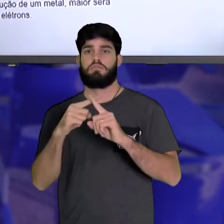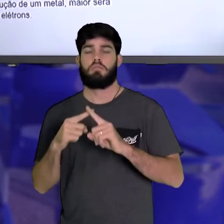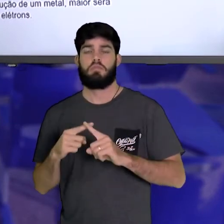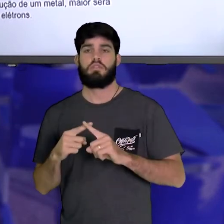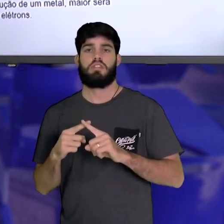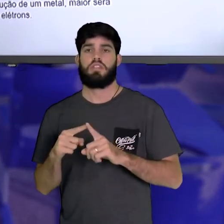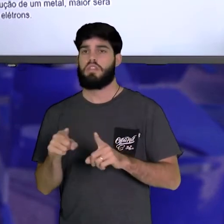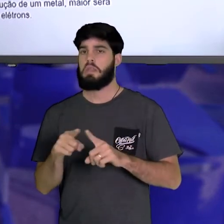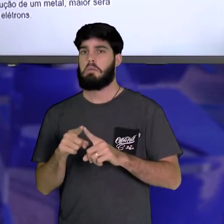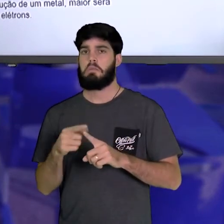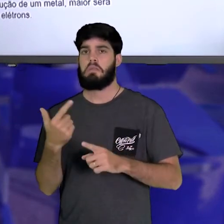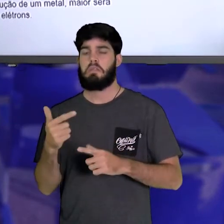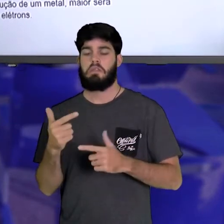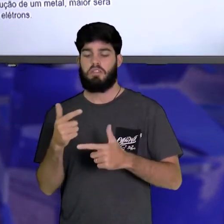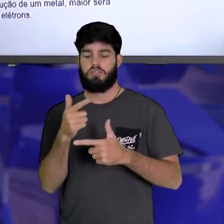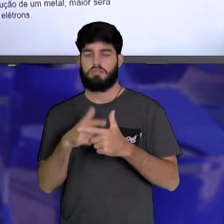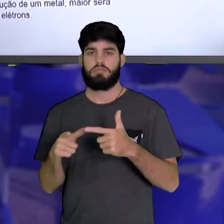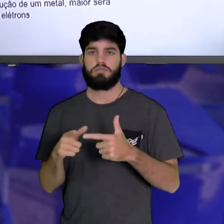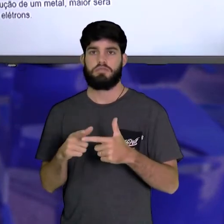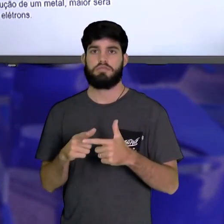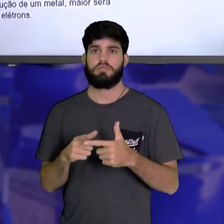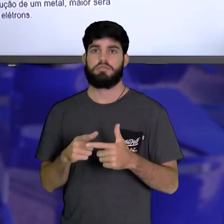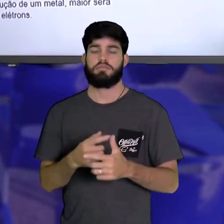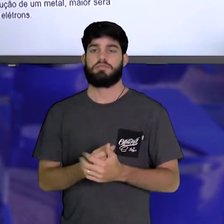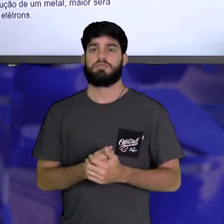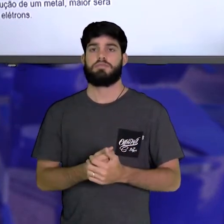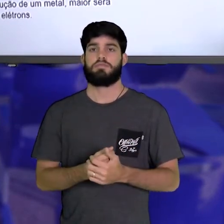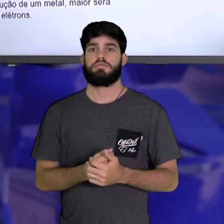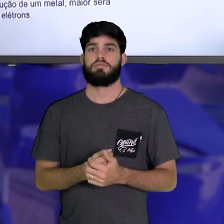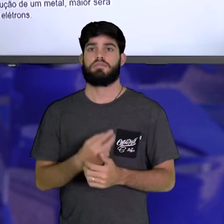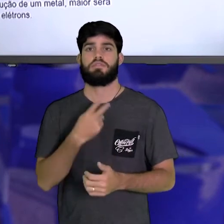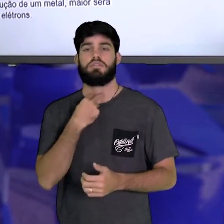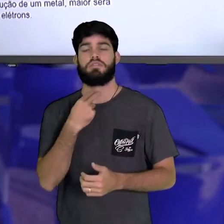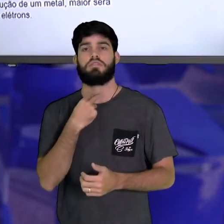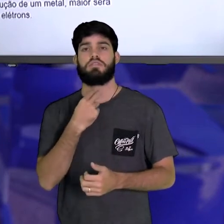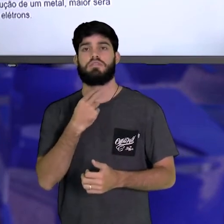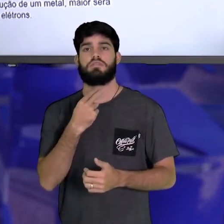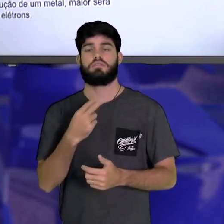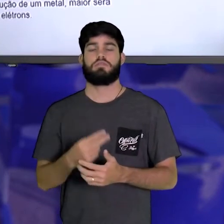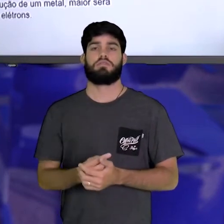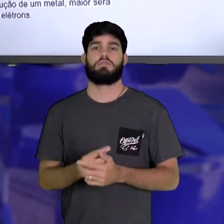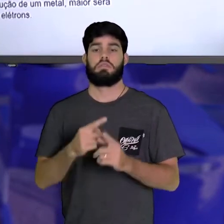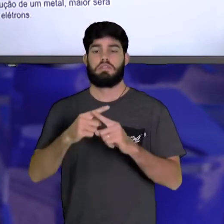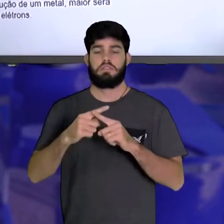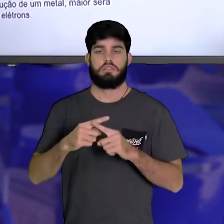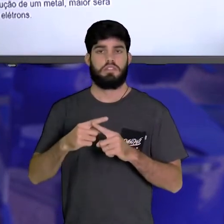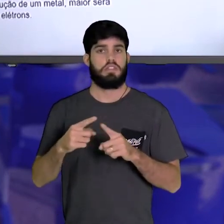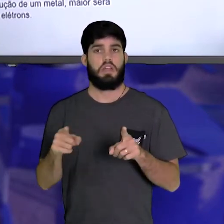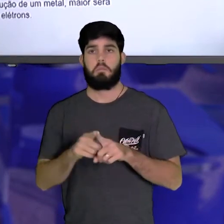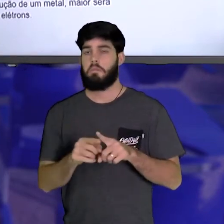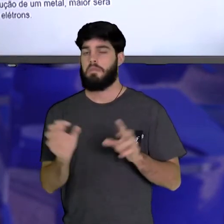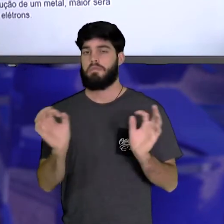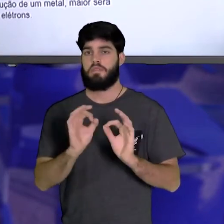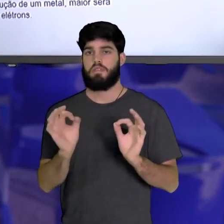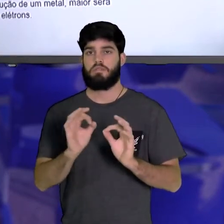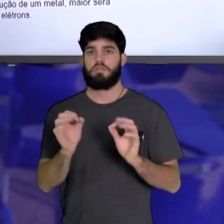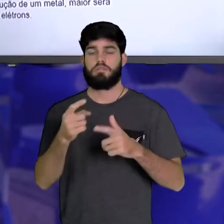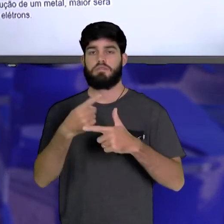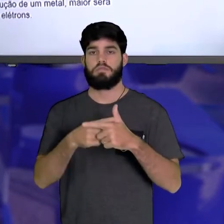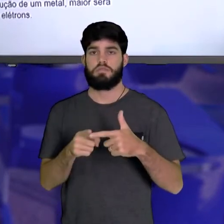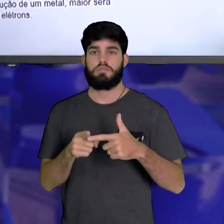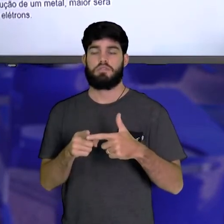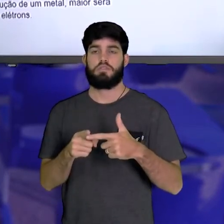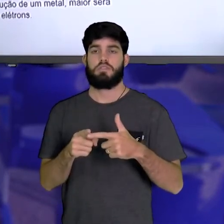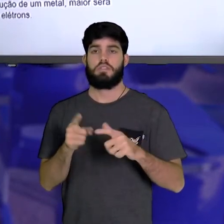dividida. voltagem não pode ser multiplicada nem dividida. Voltagem não